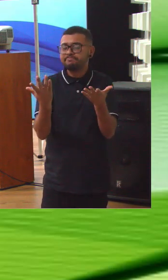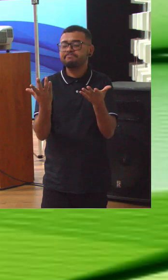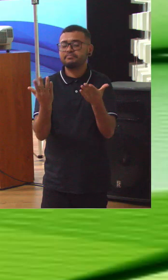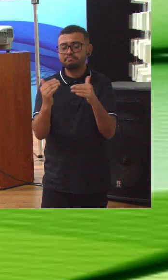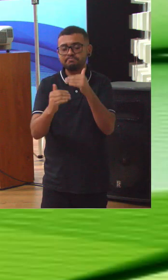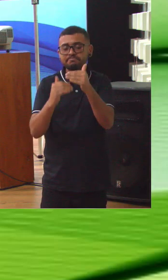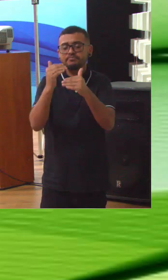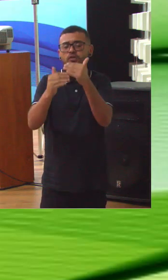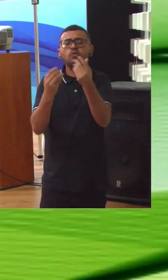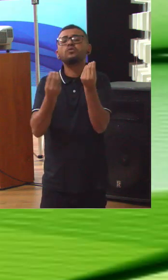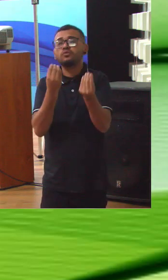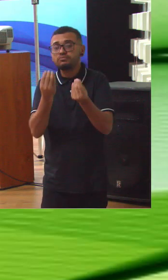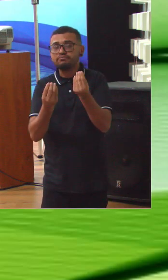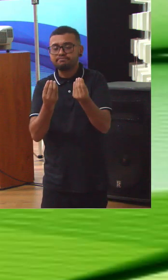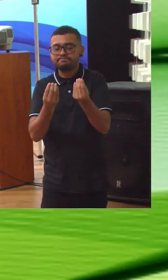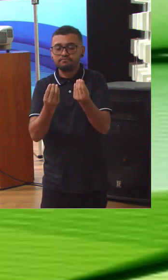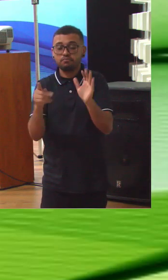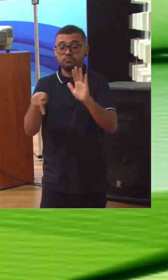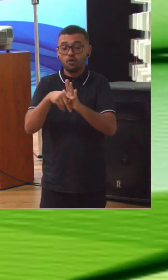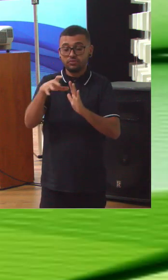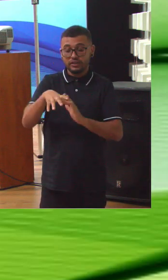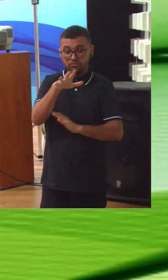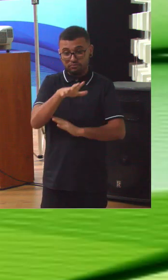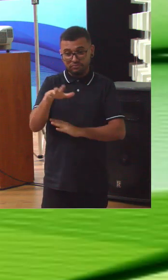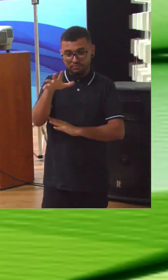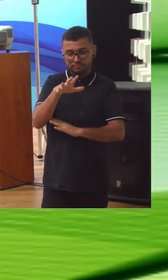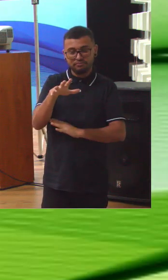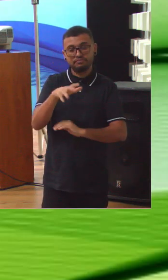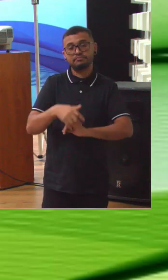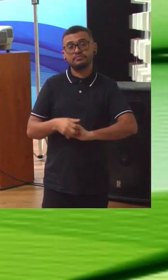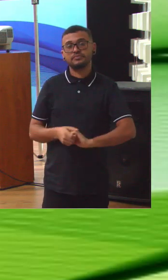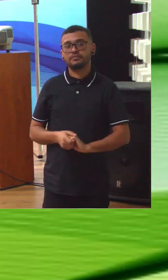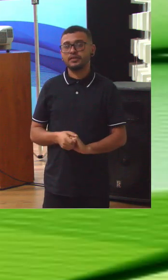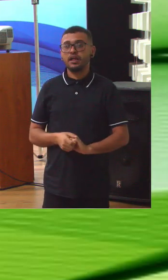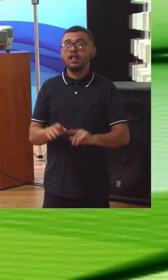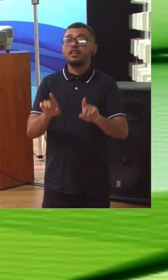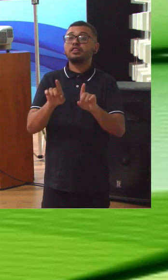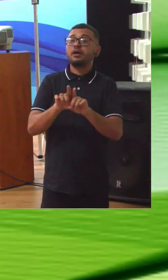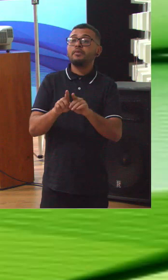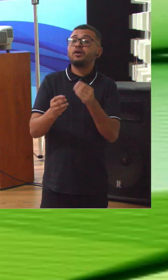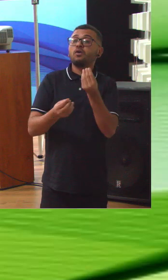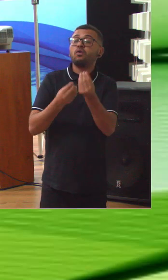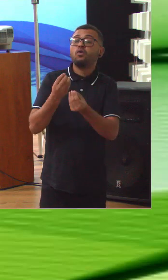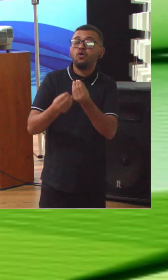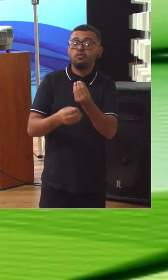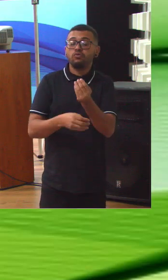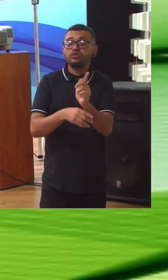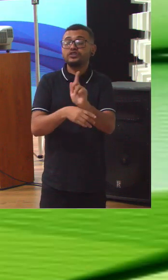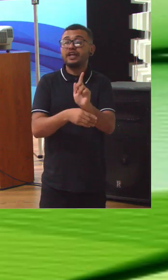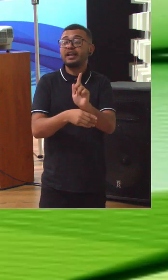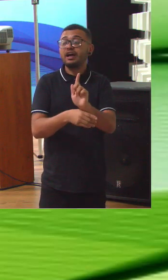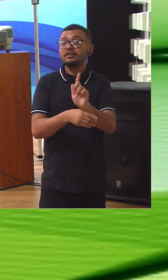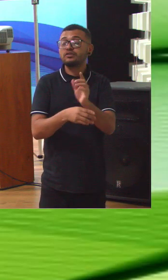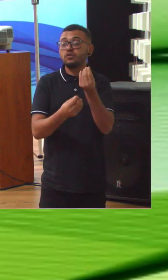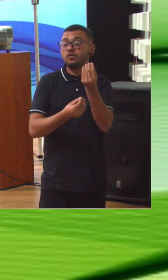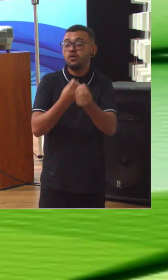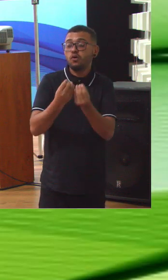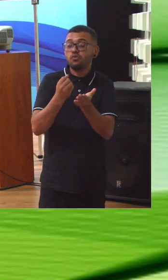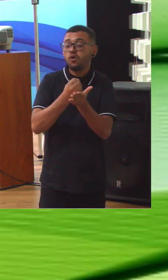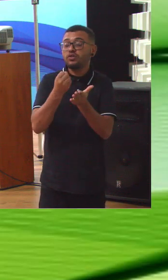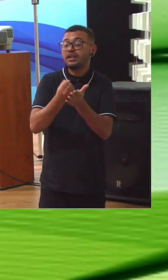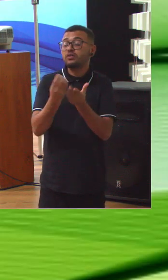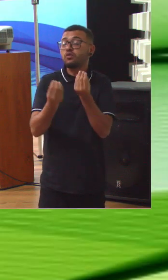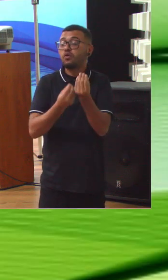alavanquem resultados da sua organização. Temos também a parte de gestão, governança e gestão de contratos.